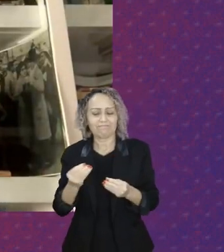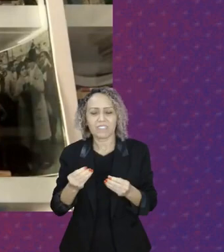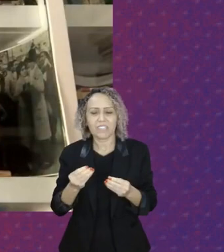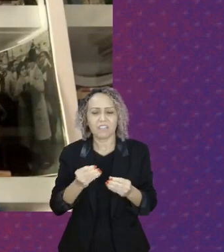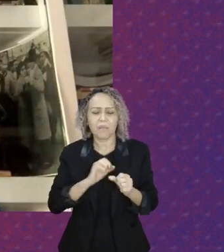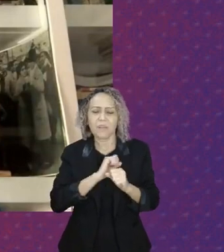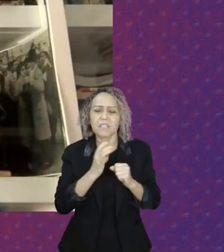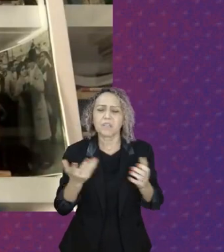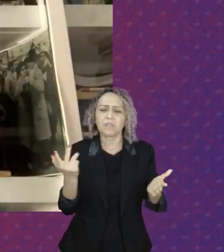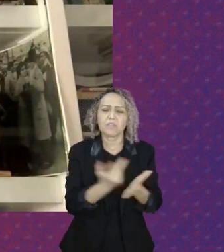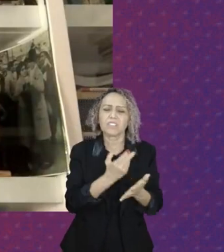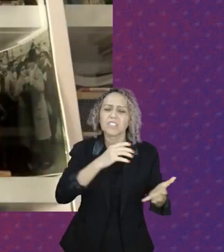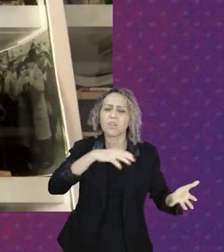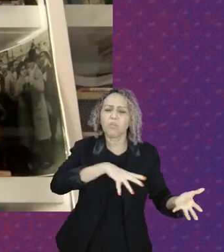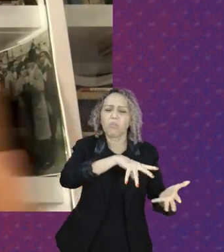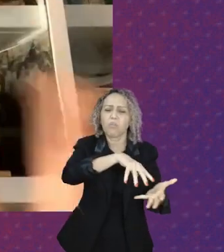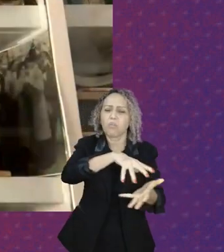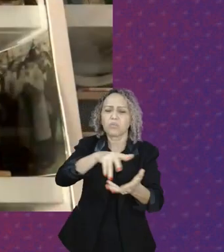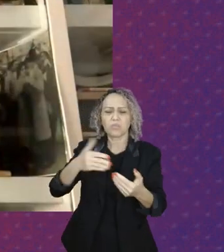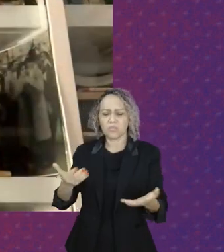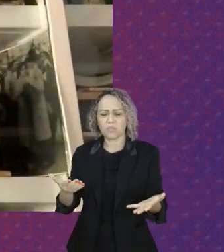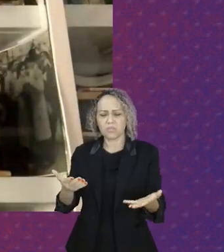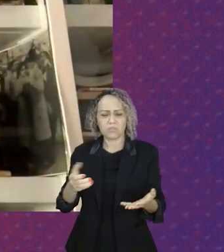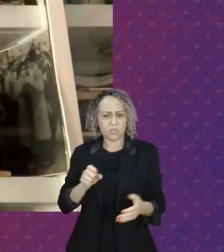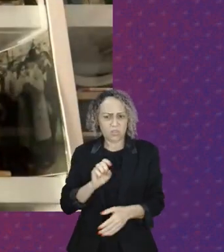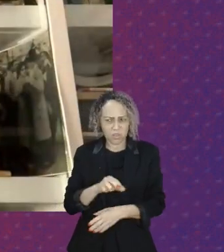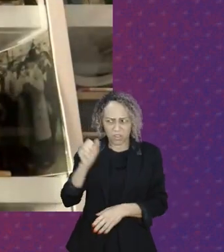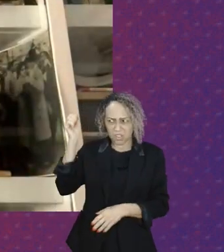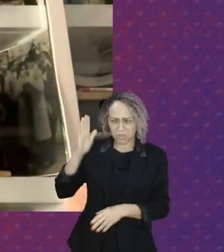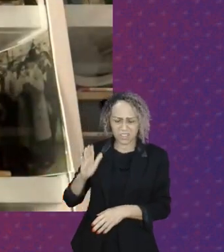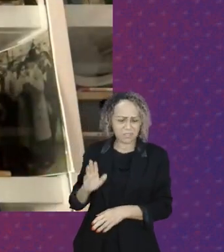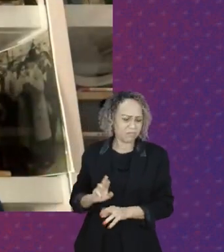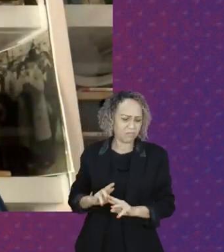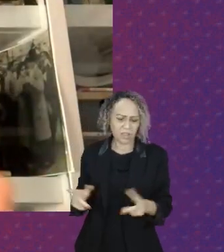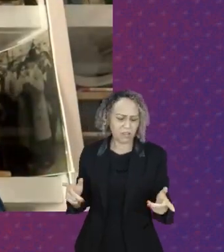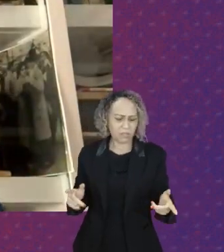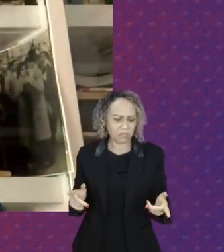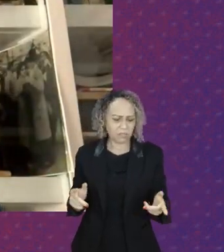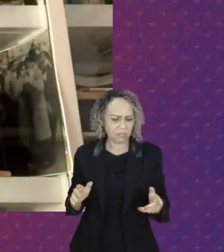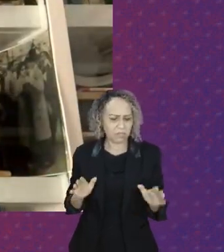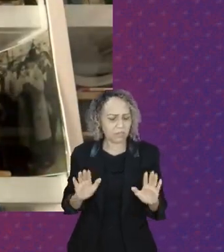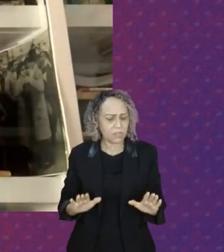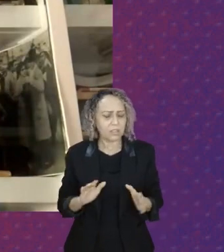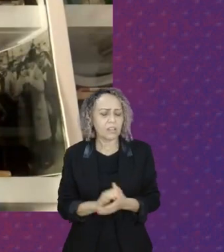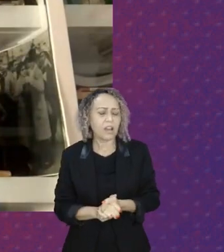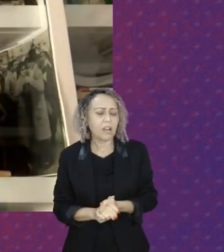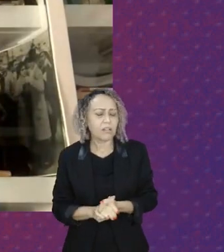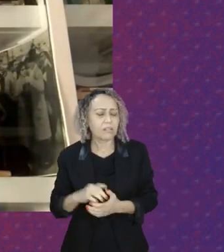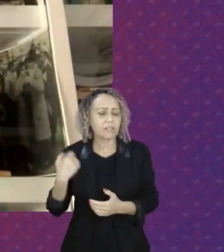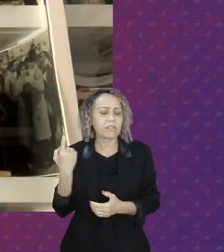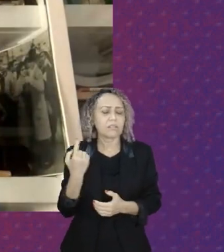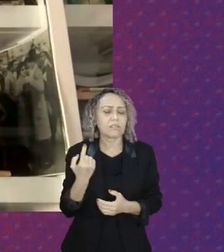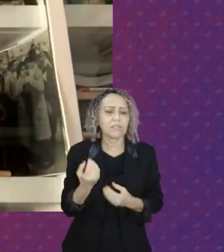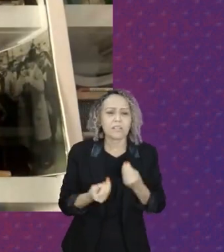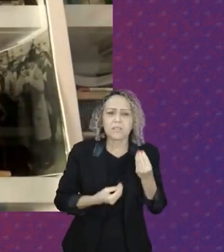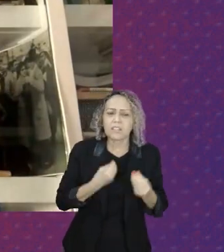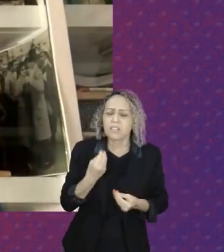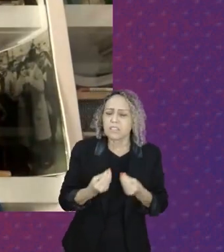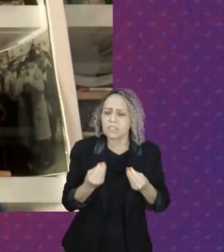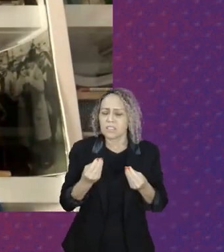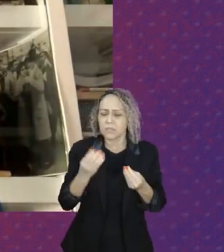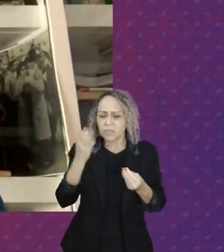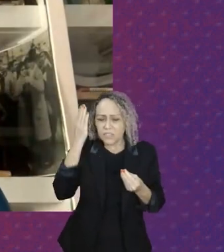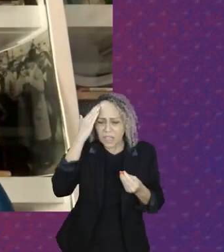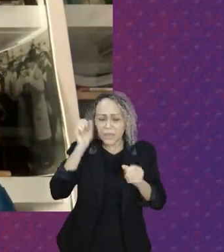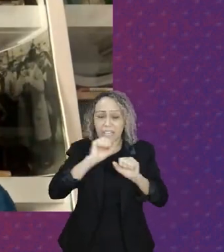trás disso. Só que isso não fica claro. se nós não tivermos espaço de conversa. Por quê?